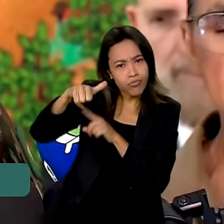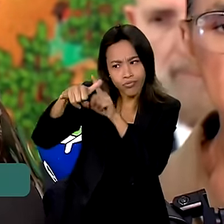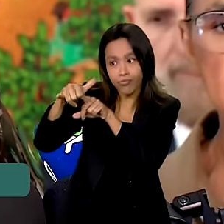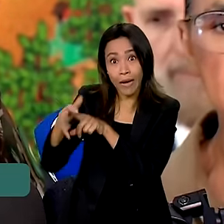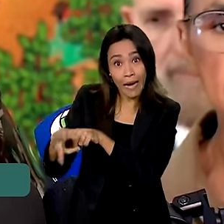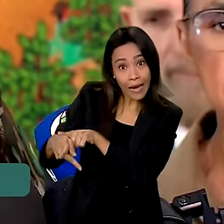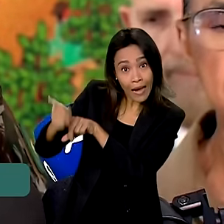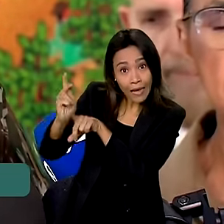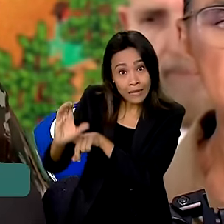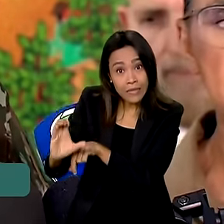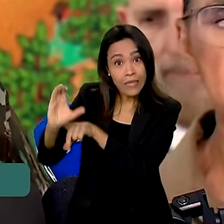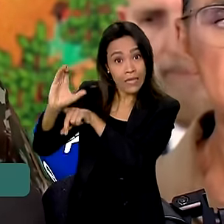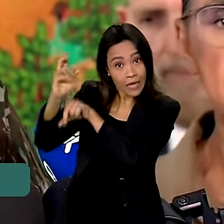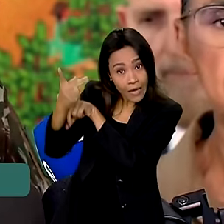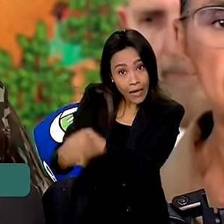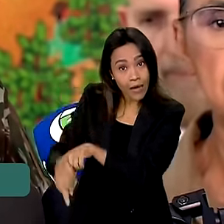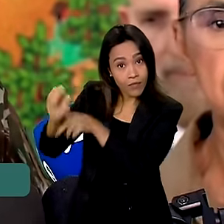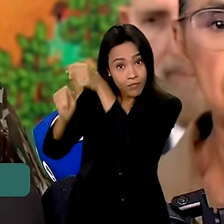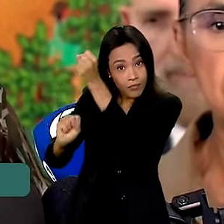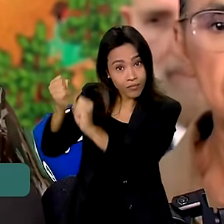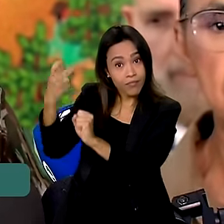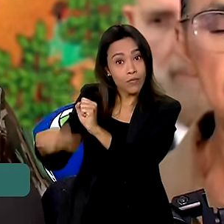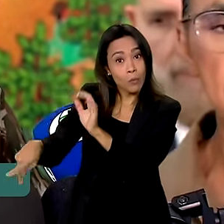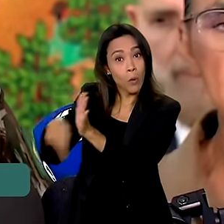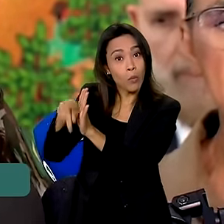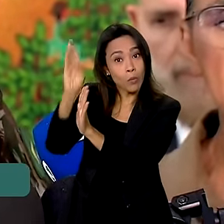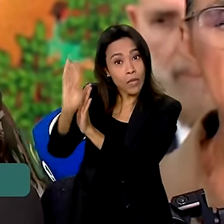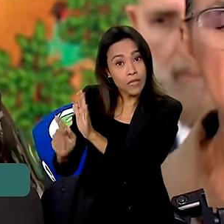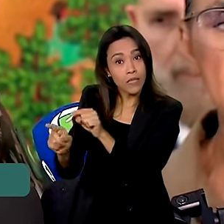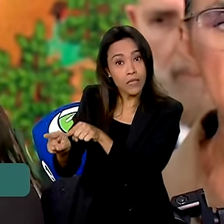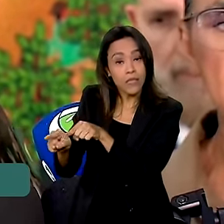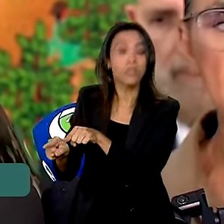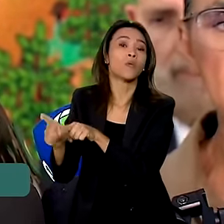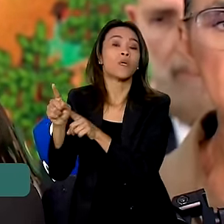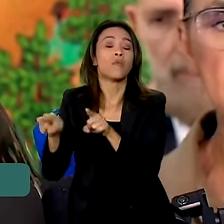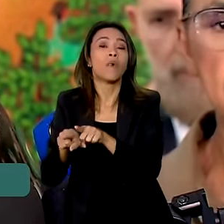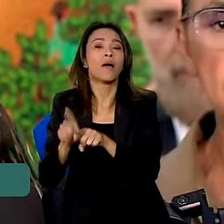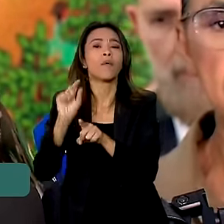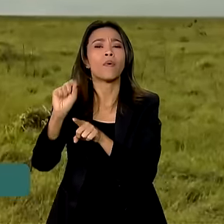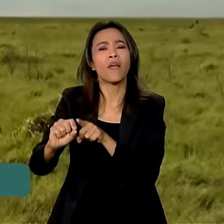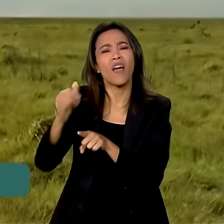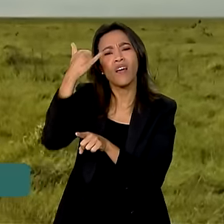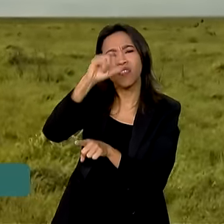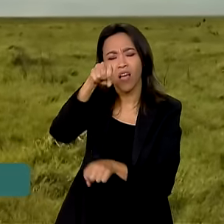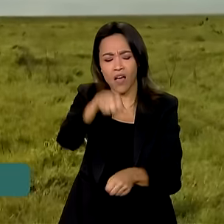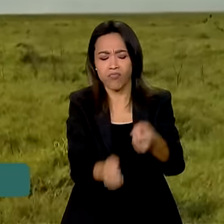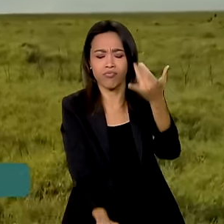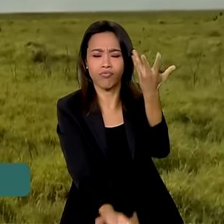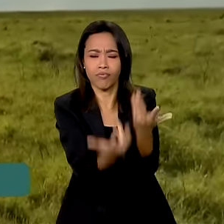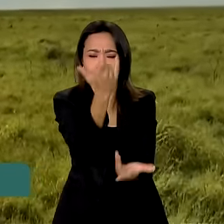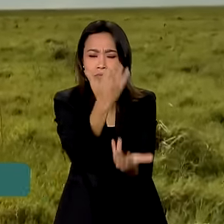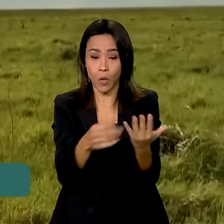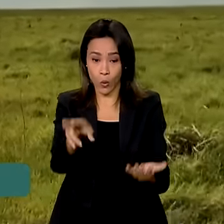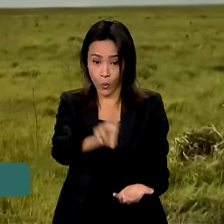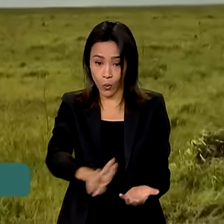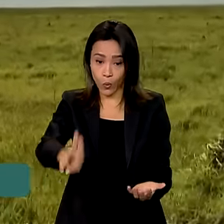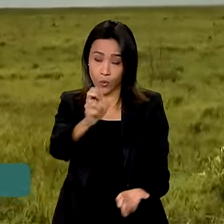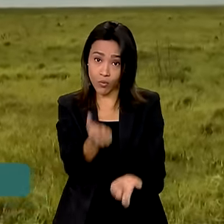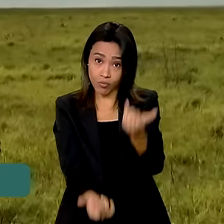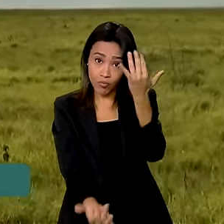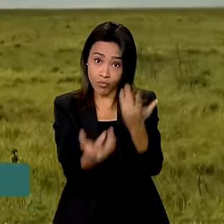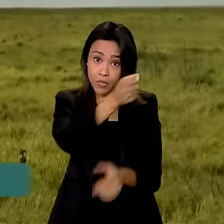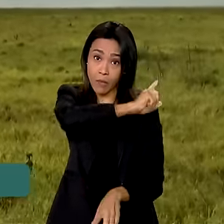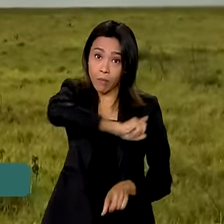o KC-390, com equipamento destinado também à extinção de incêndio. O uso de fogo no Pantanal está